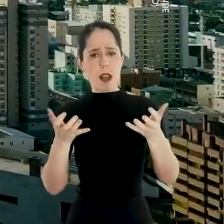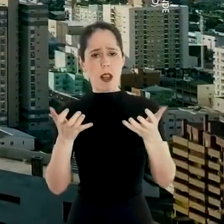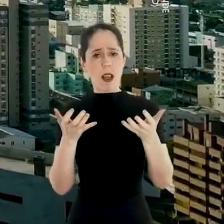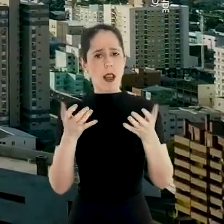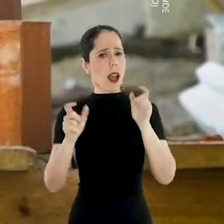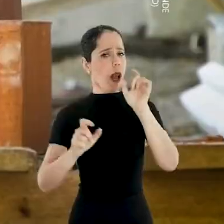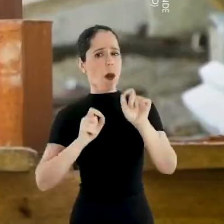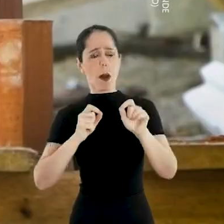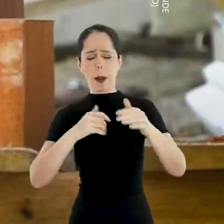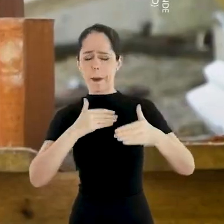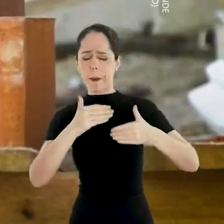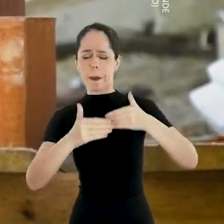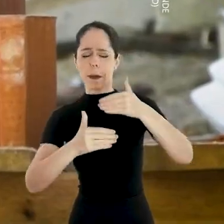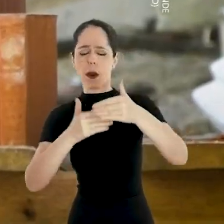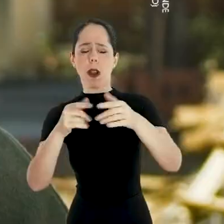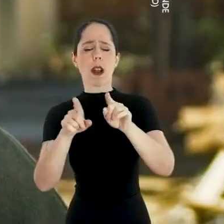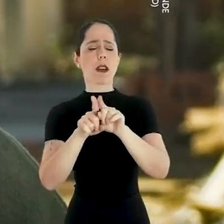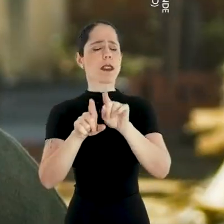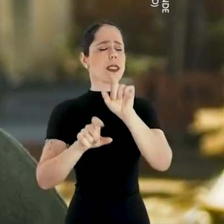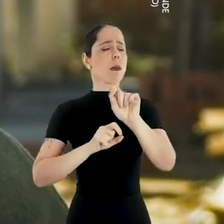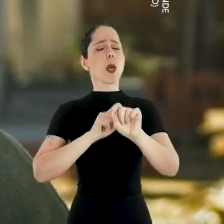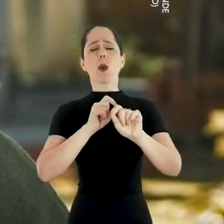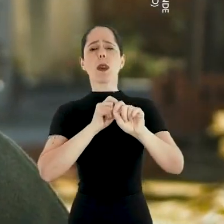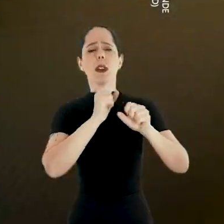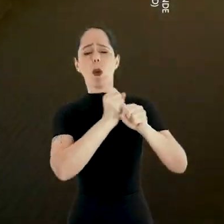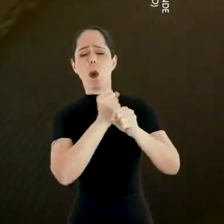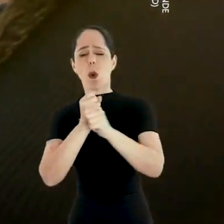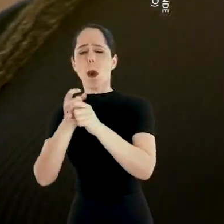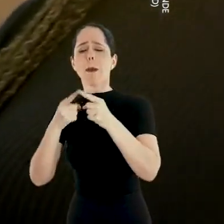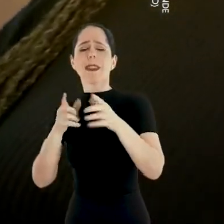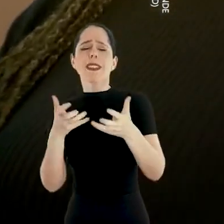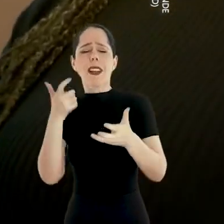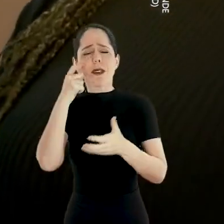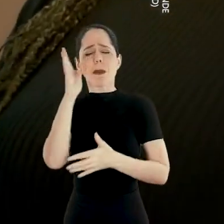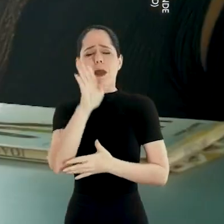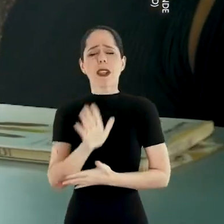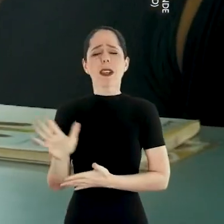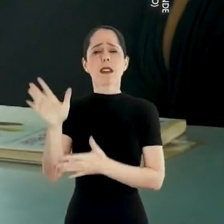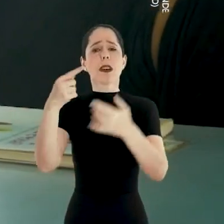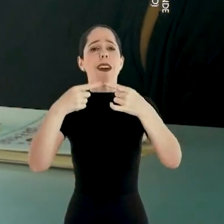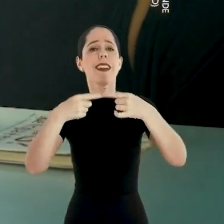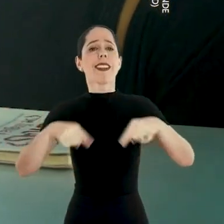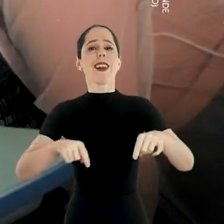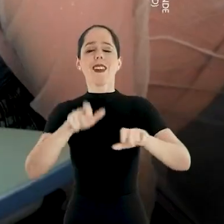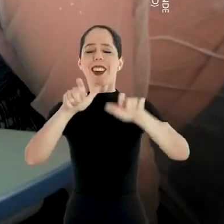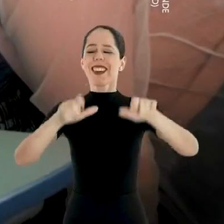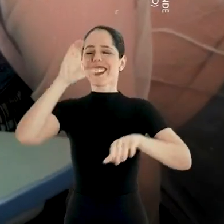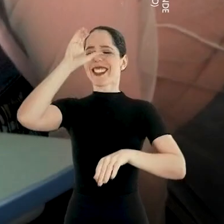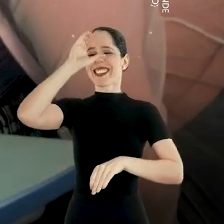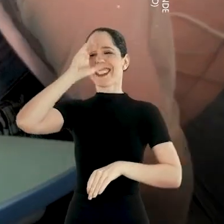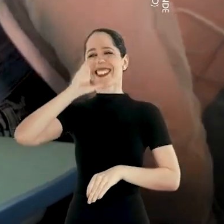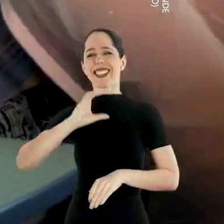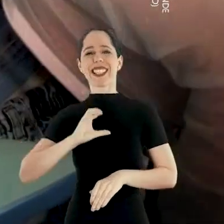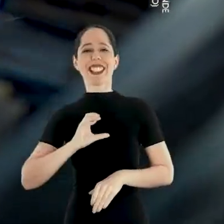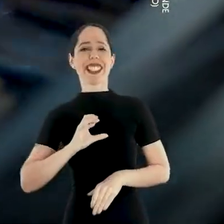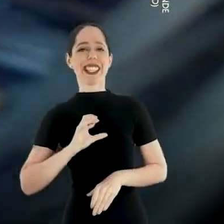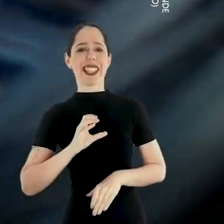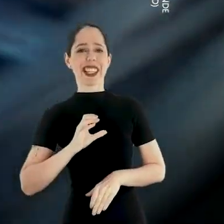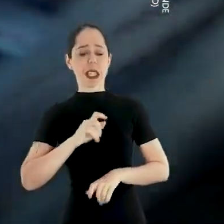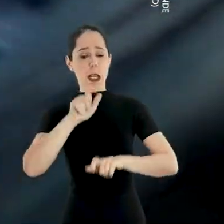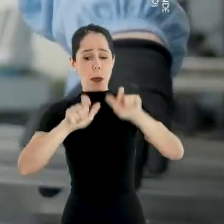gente quer progresso, também quer construção Mas quer ver um Brasil inaugurando cidadãos